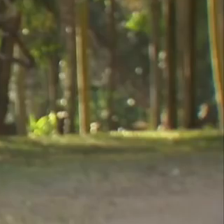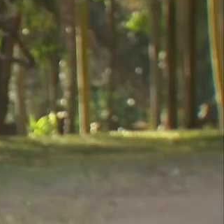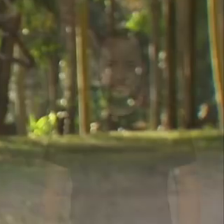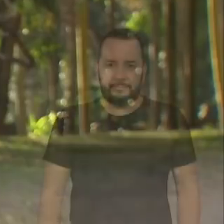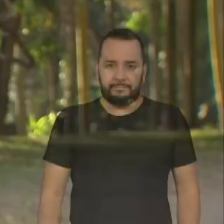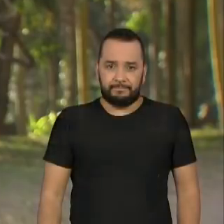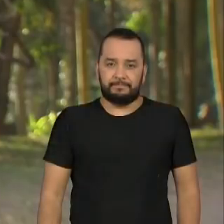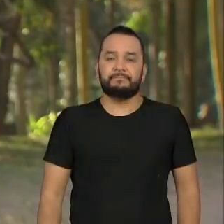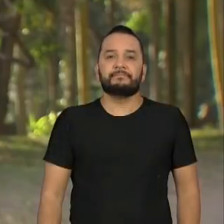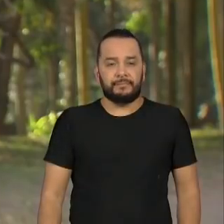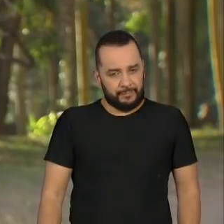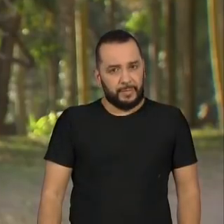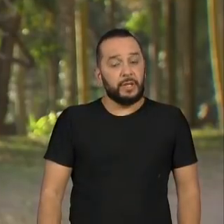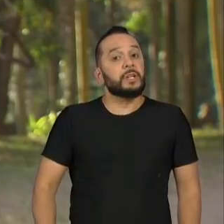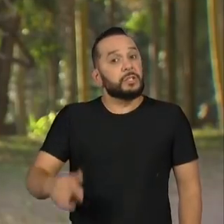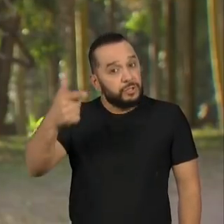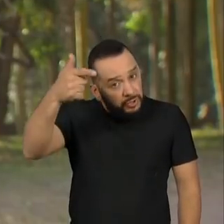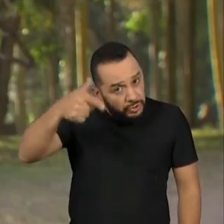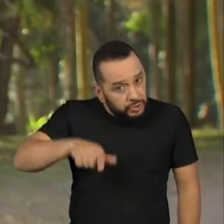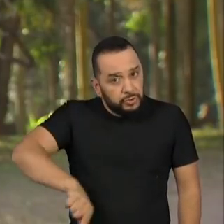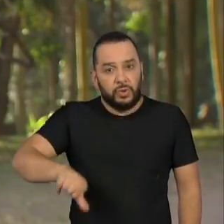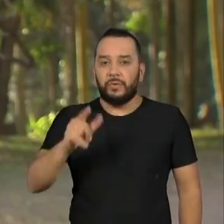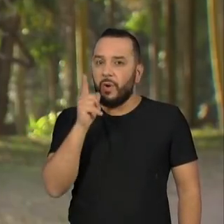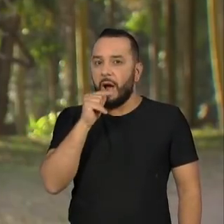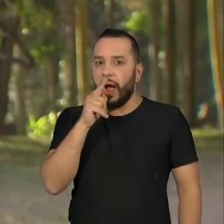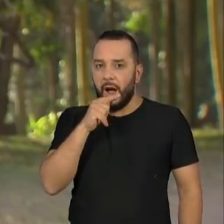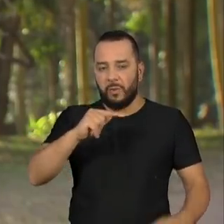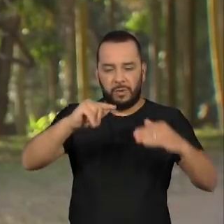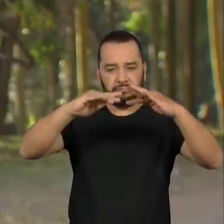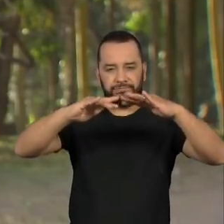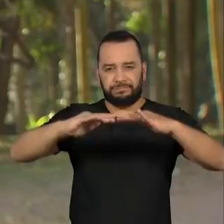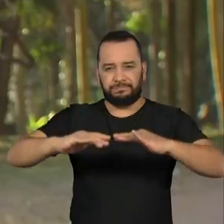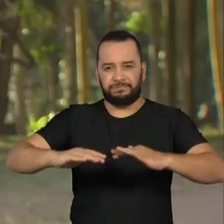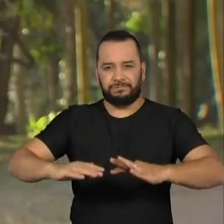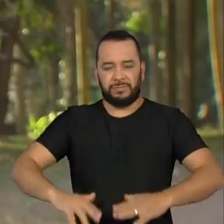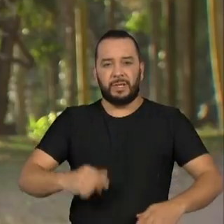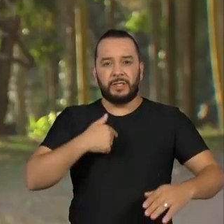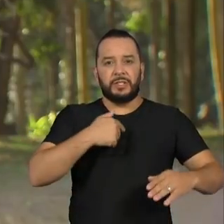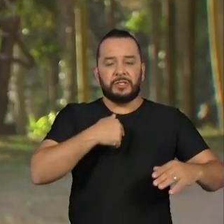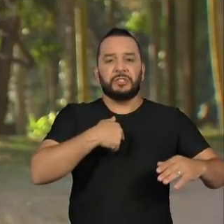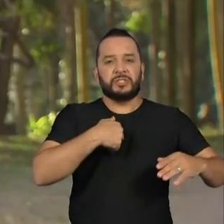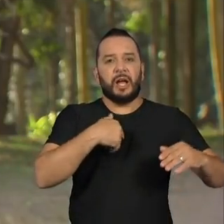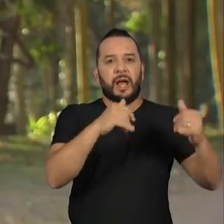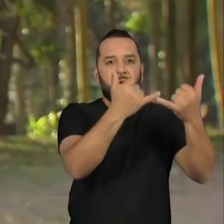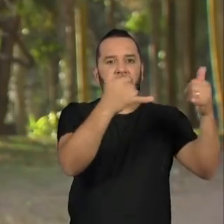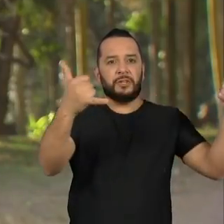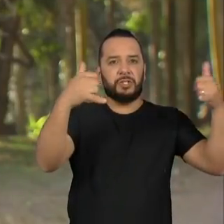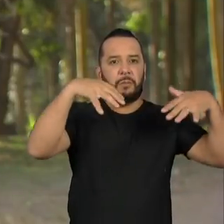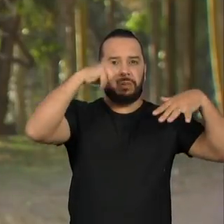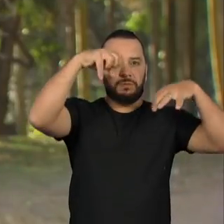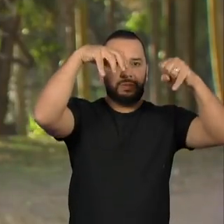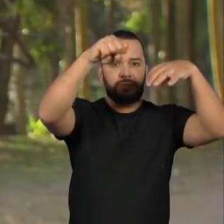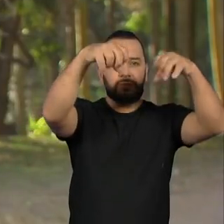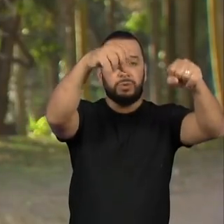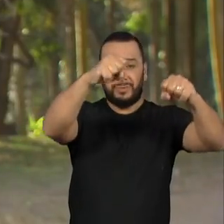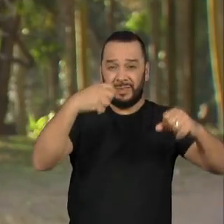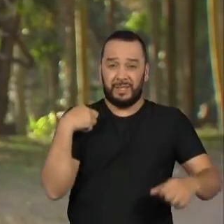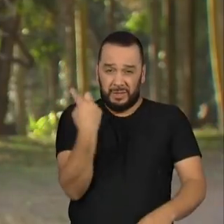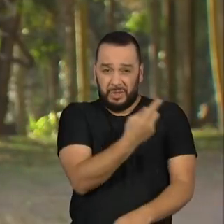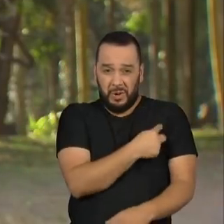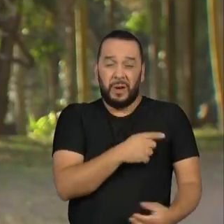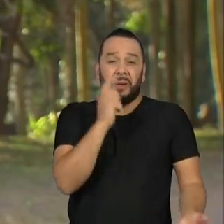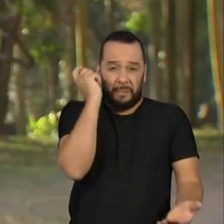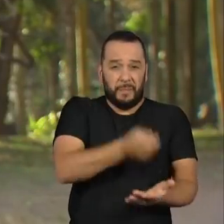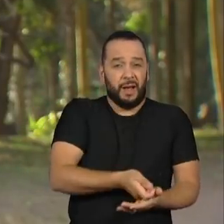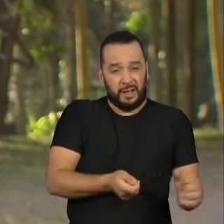Mais uma vez, a crise hídrica afeta a oferta de energia elétrica e o consumidor paga o preço com o aumento das tarifas.